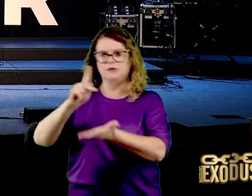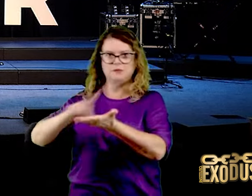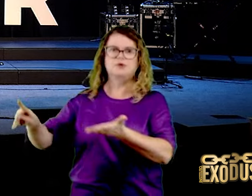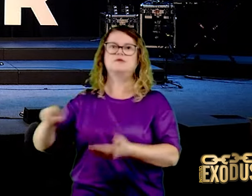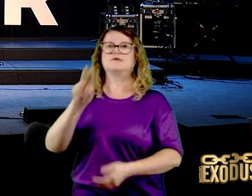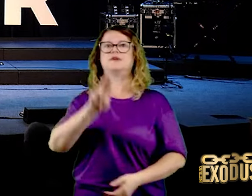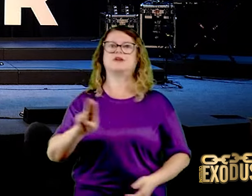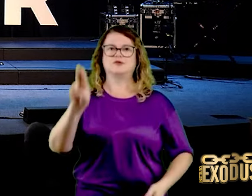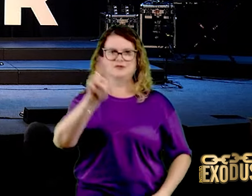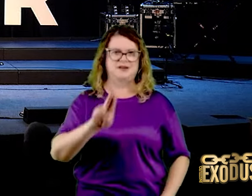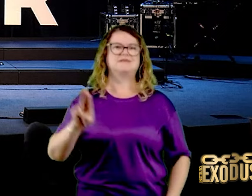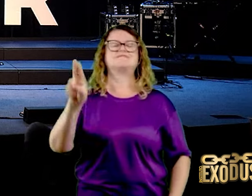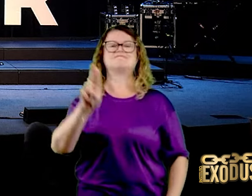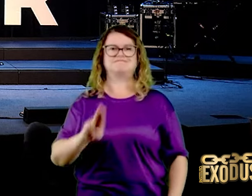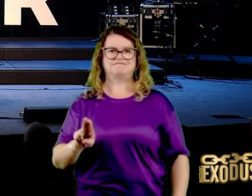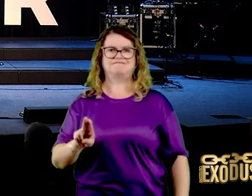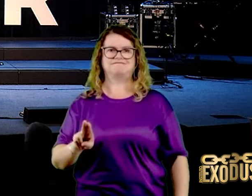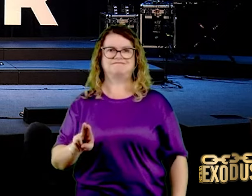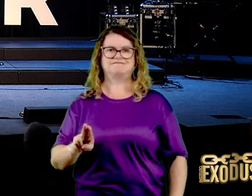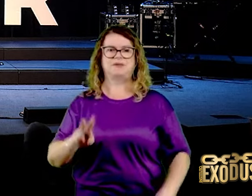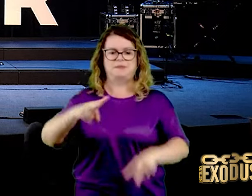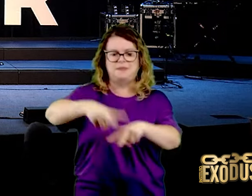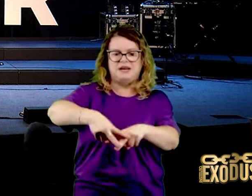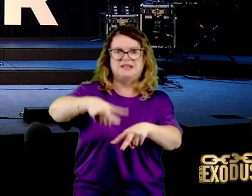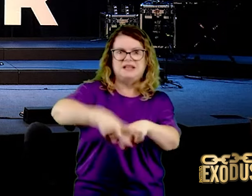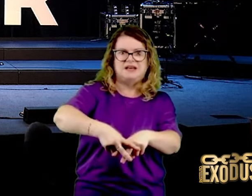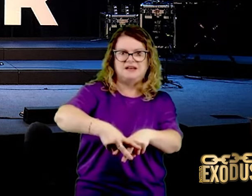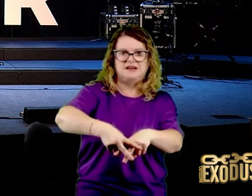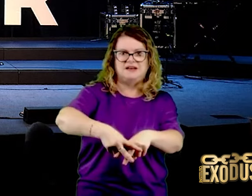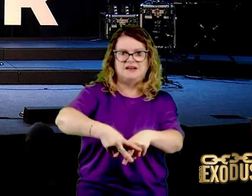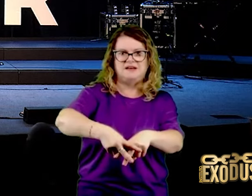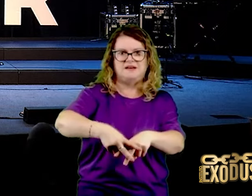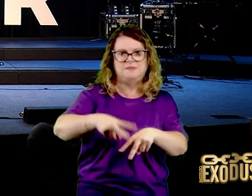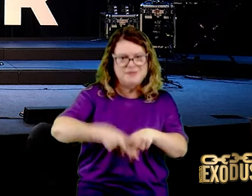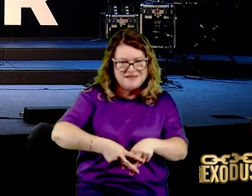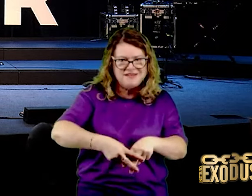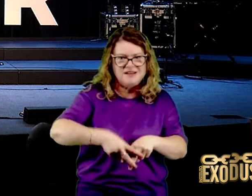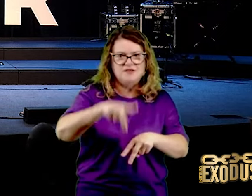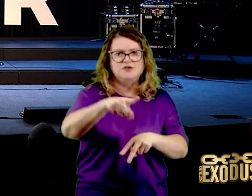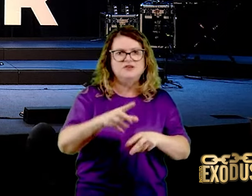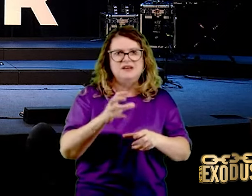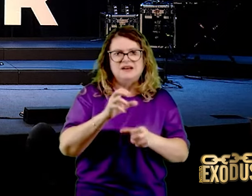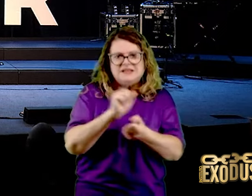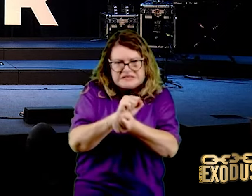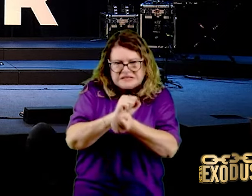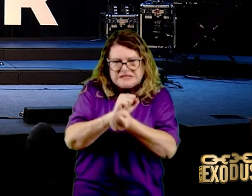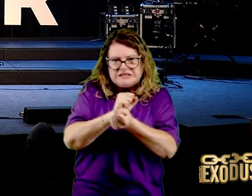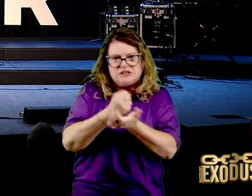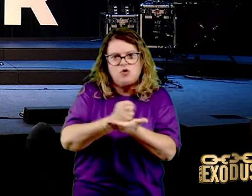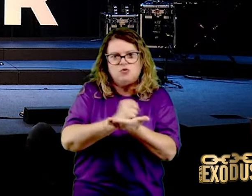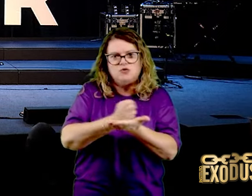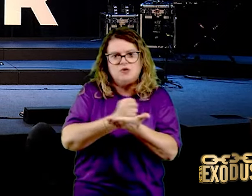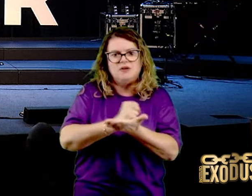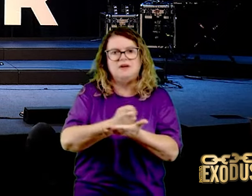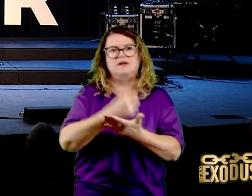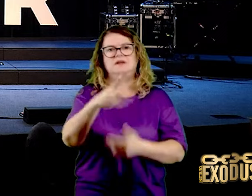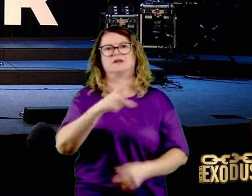para te manter dentro de um cativeiro horrível. Ele ainda vai falar assim, não sai daí não,